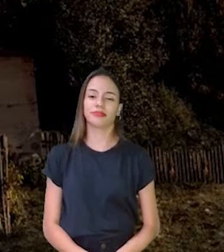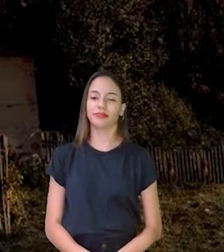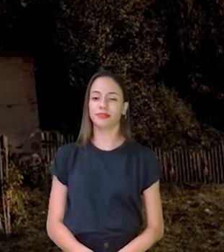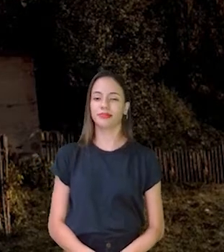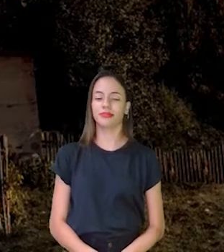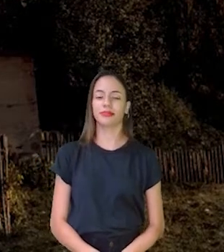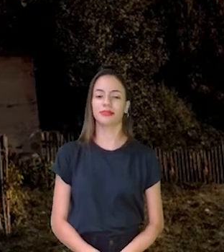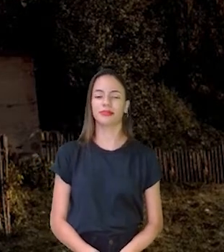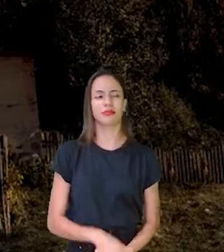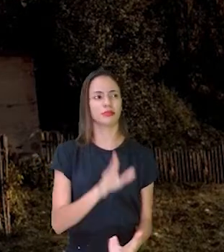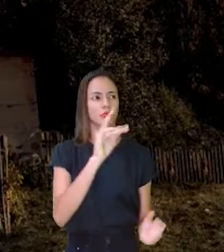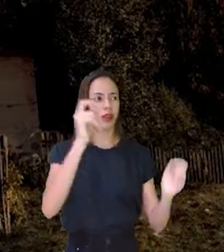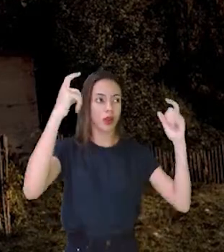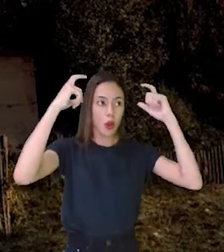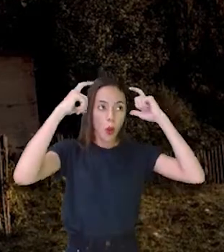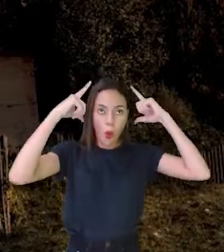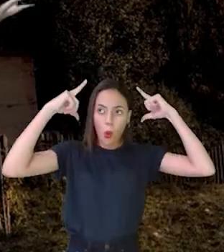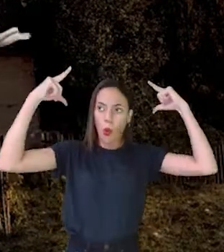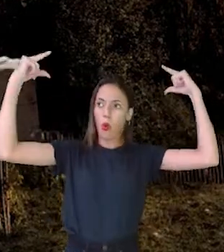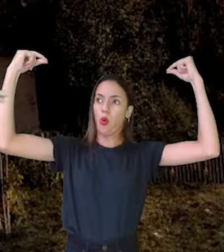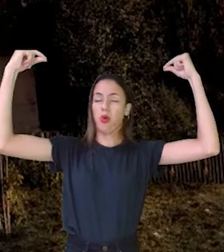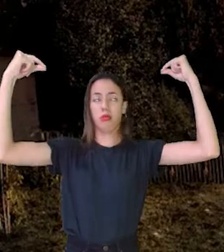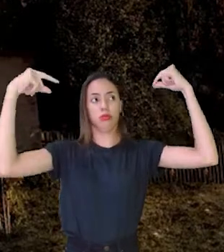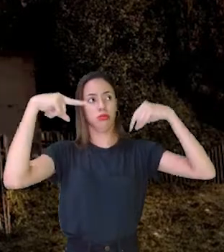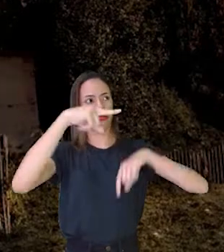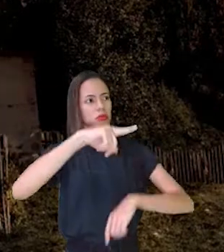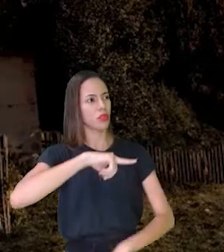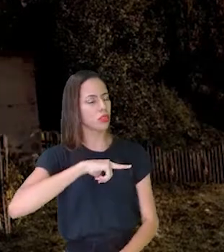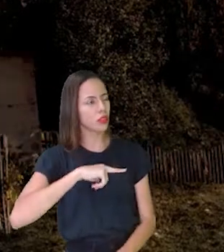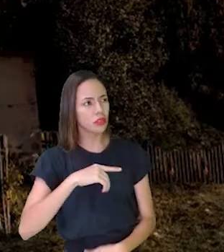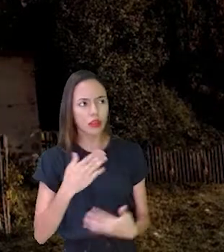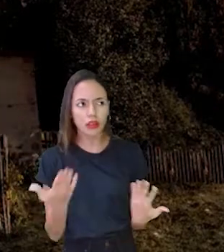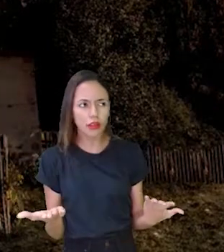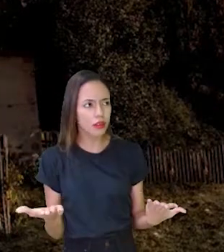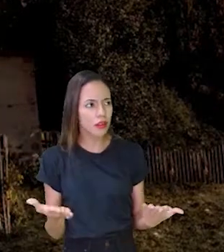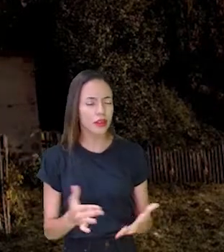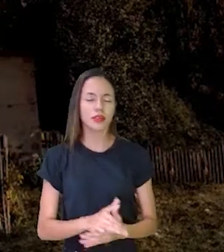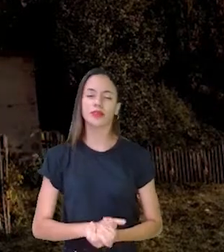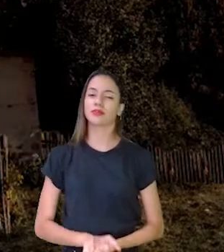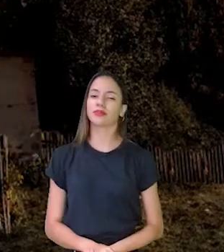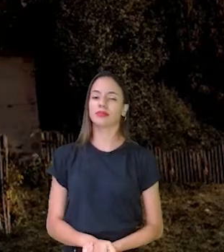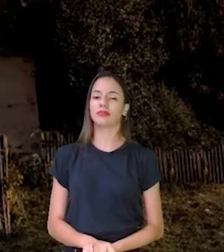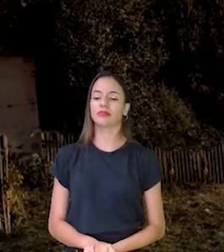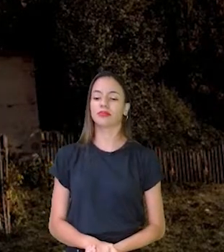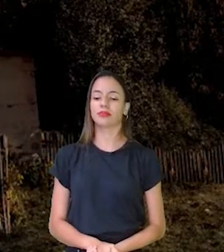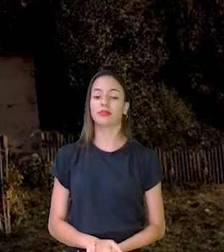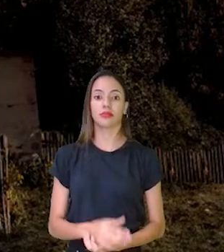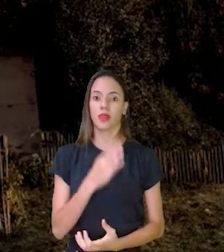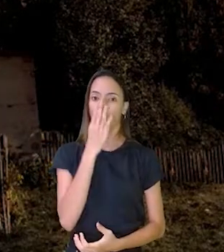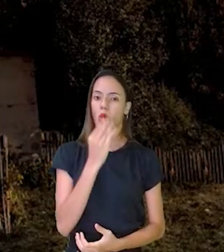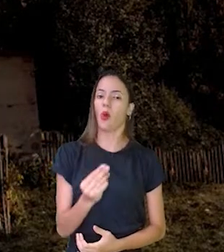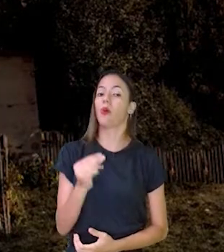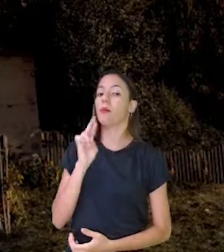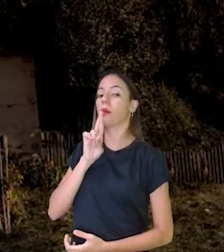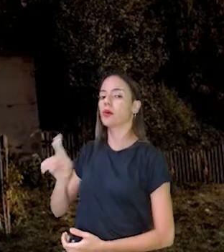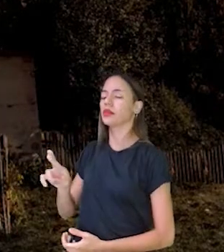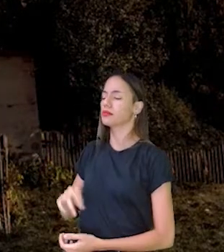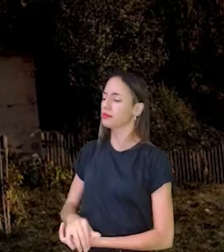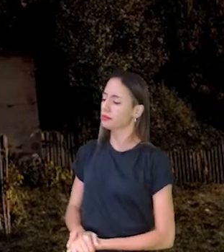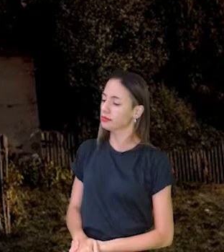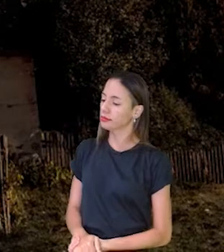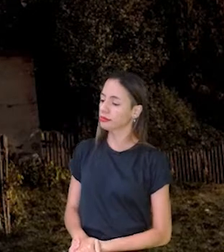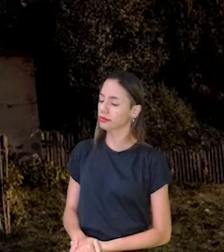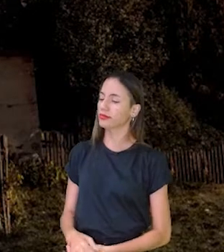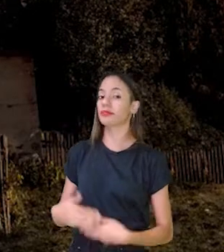Que orelhas grandes Você tem Vovó E logo o lobo falou Ah